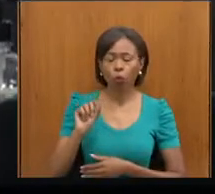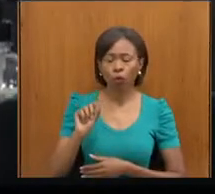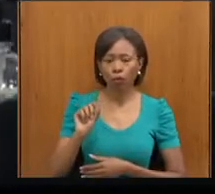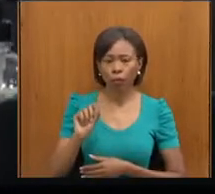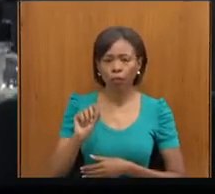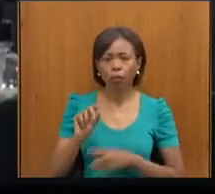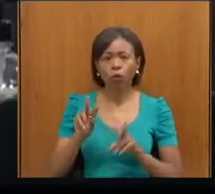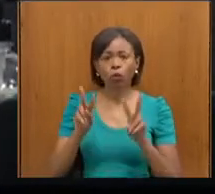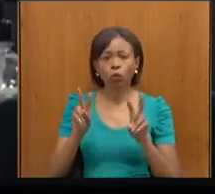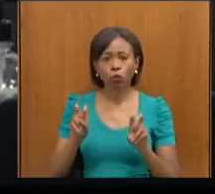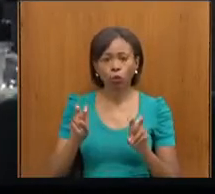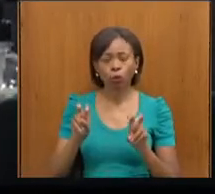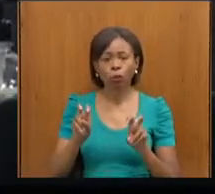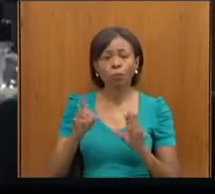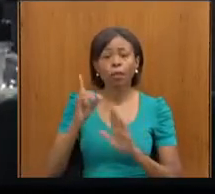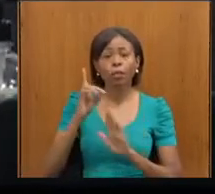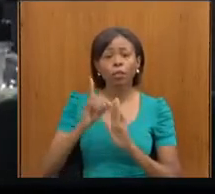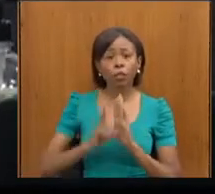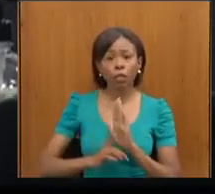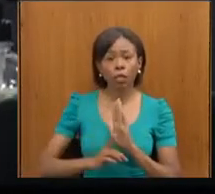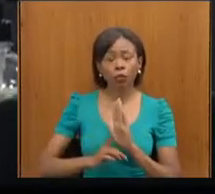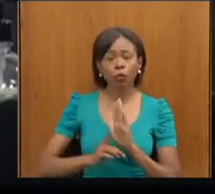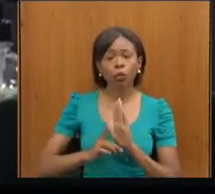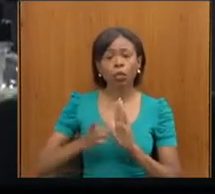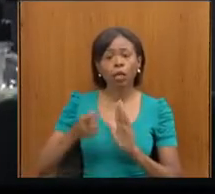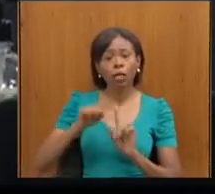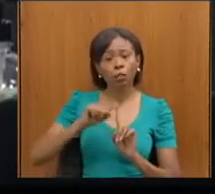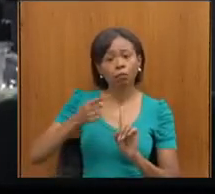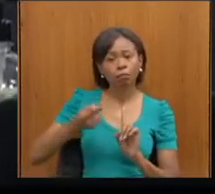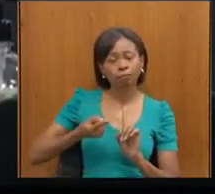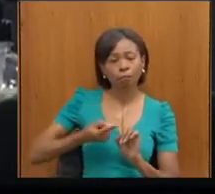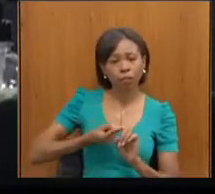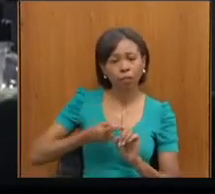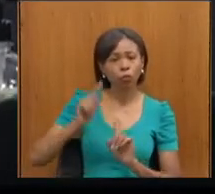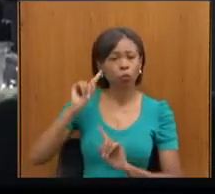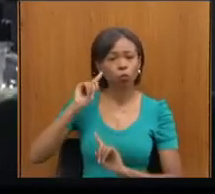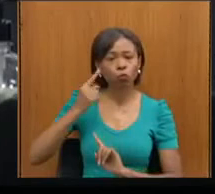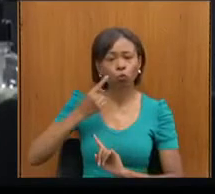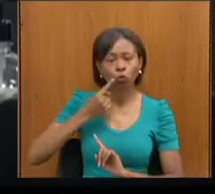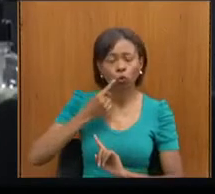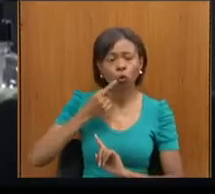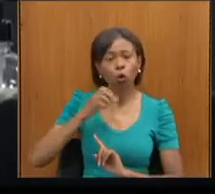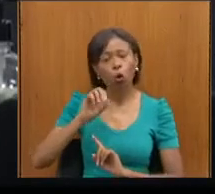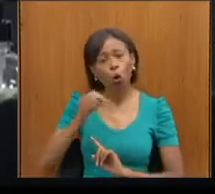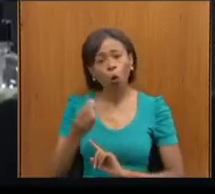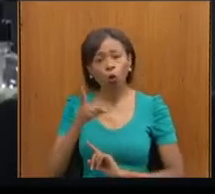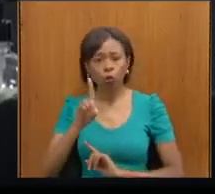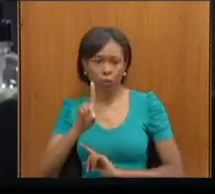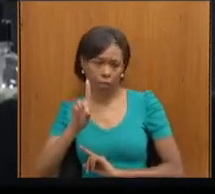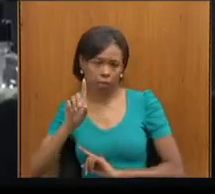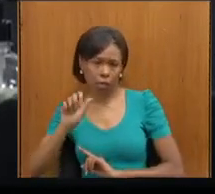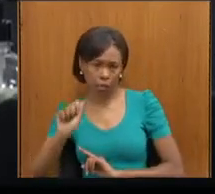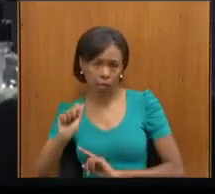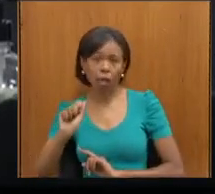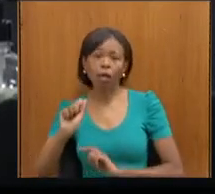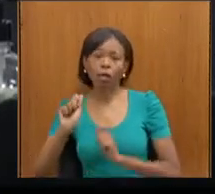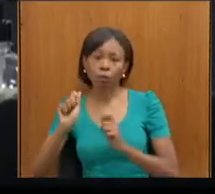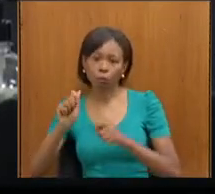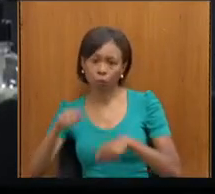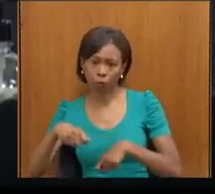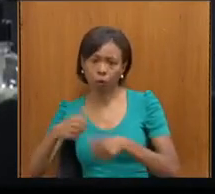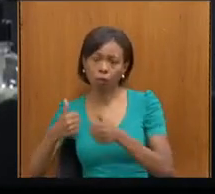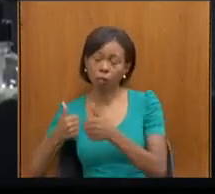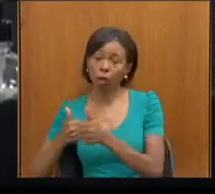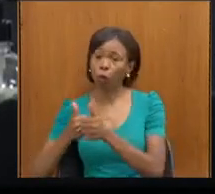parturientes surdas ou com deficiência auditiva a serem acompanhadas por um intérprete